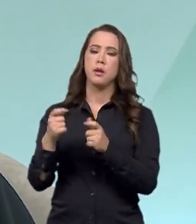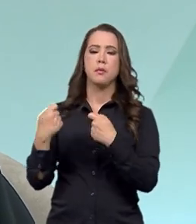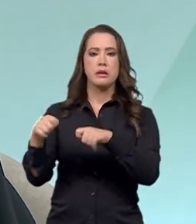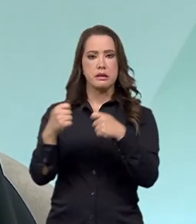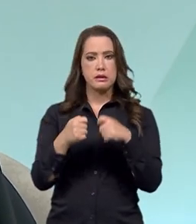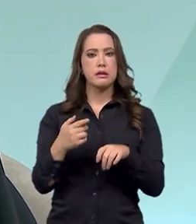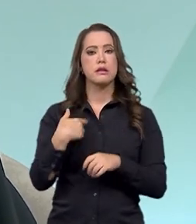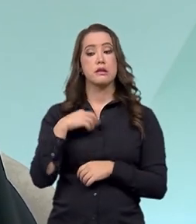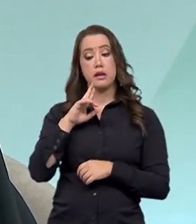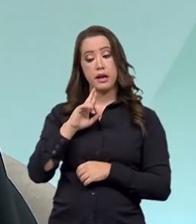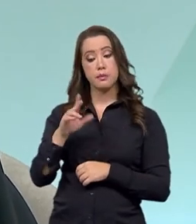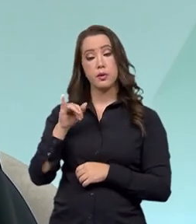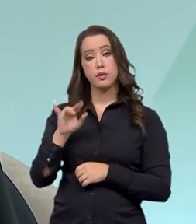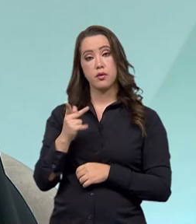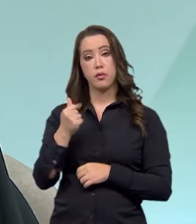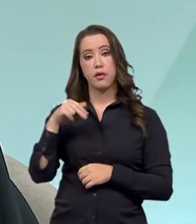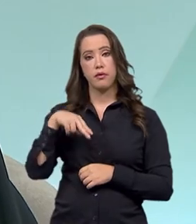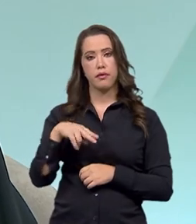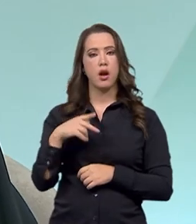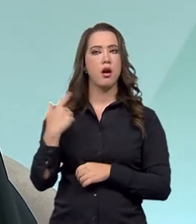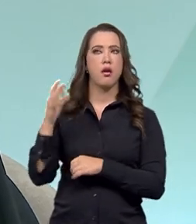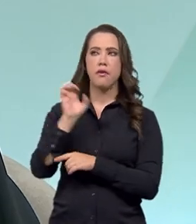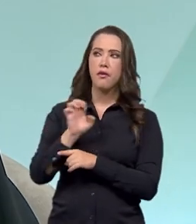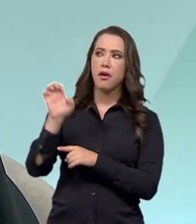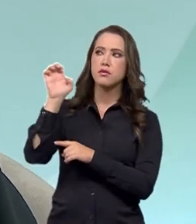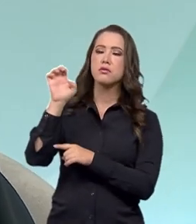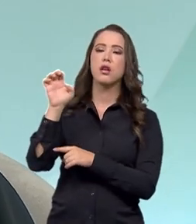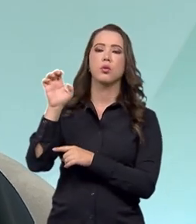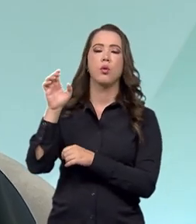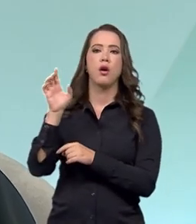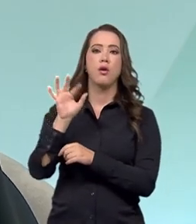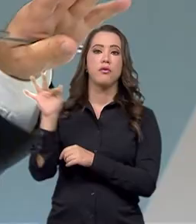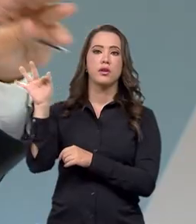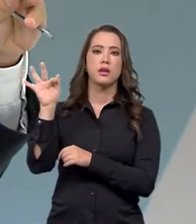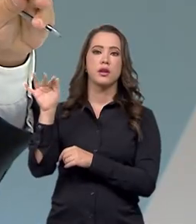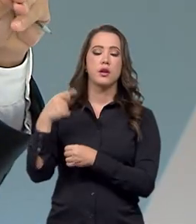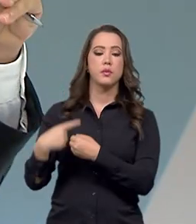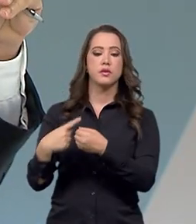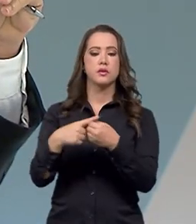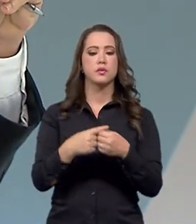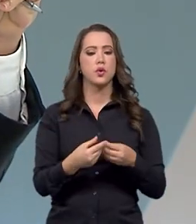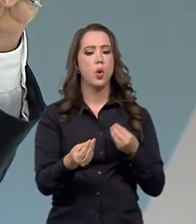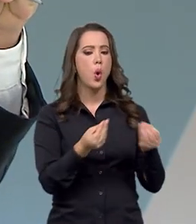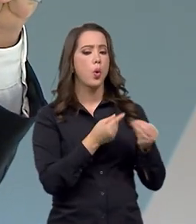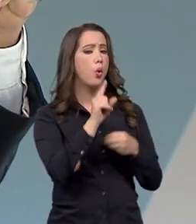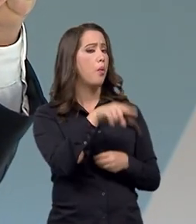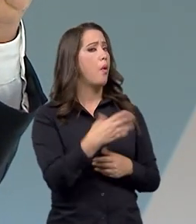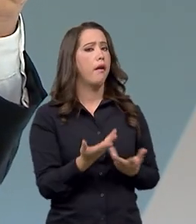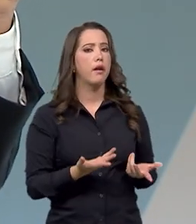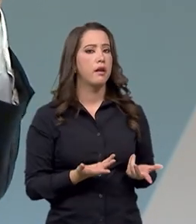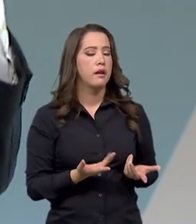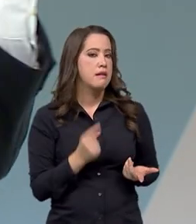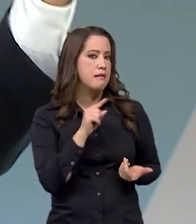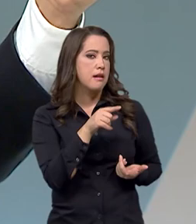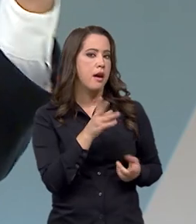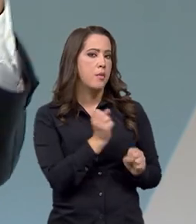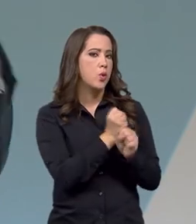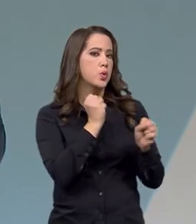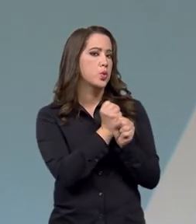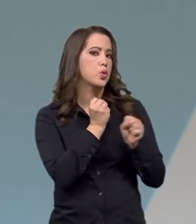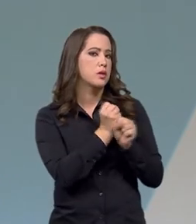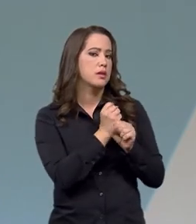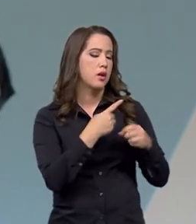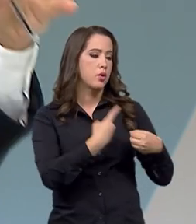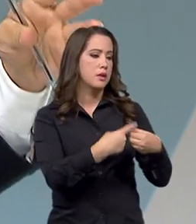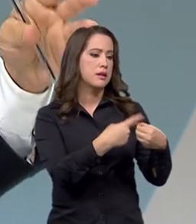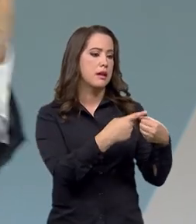federal, estadual e municipal. A gente, o IFAM, emite mais... Mas esse licenciamento ambiental é como, por exemplo, é uma construção numa